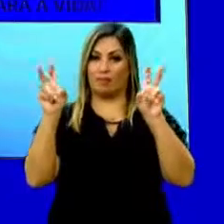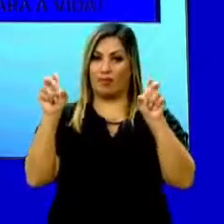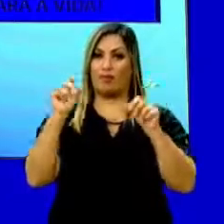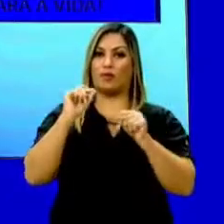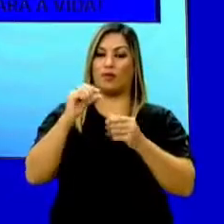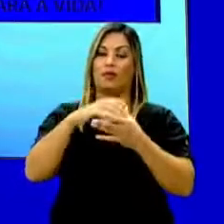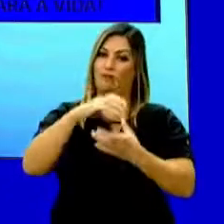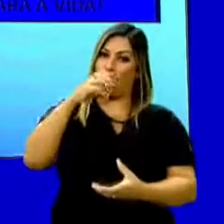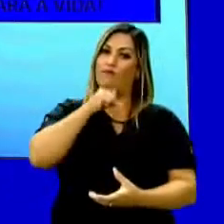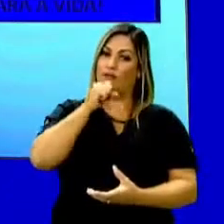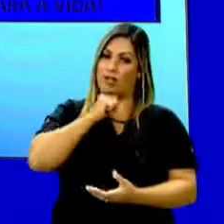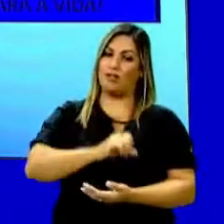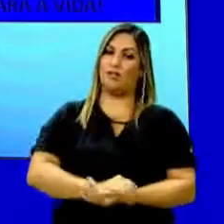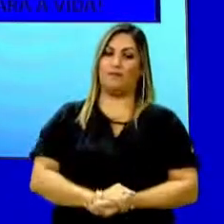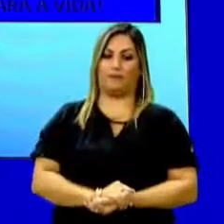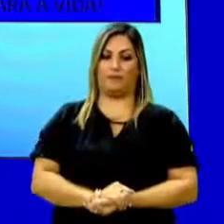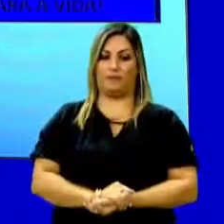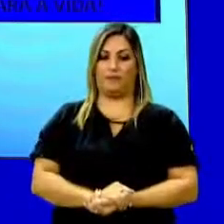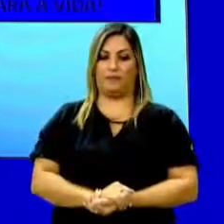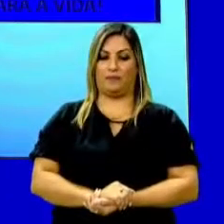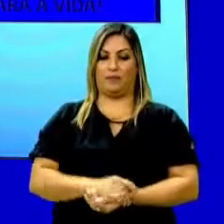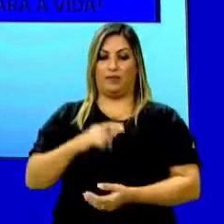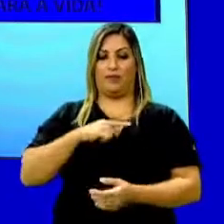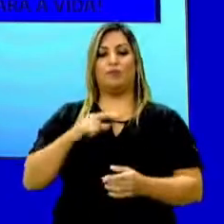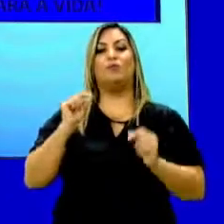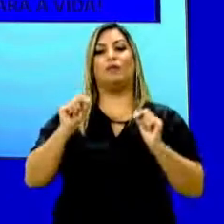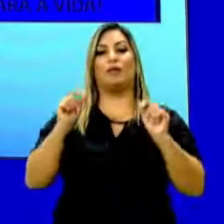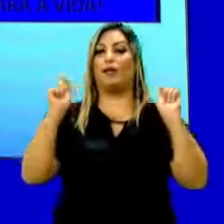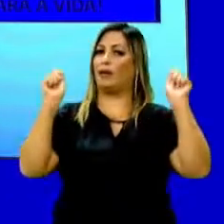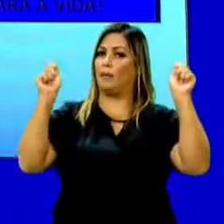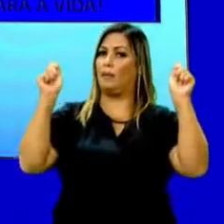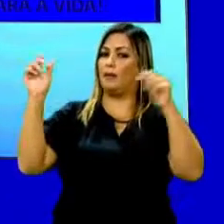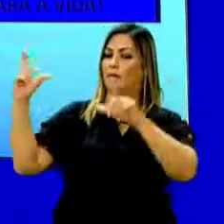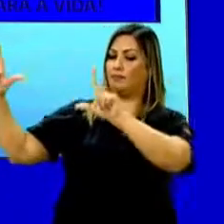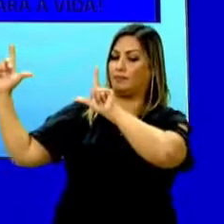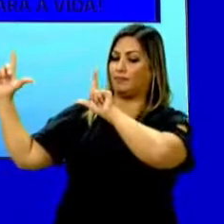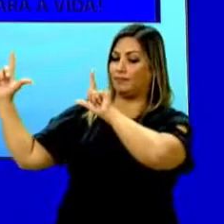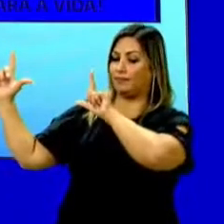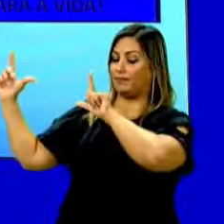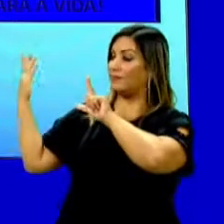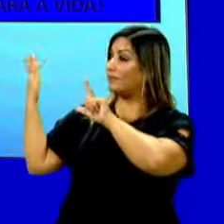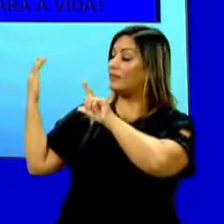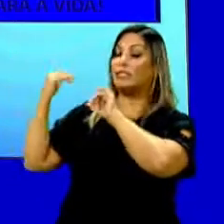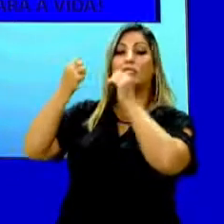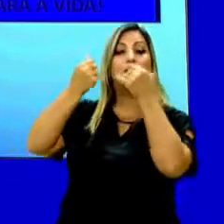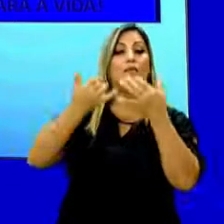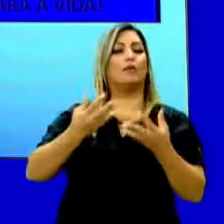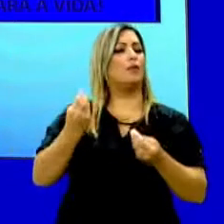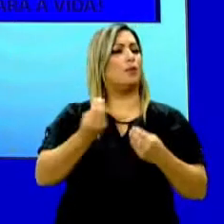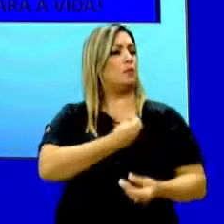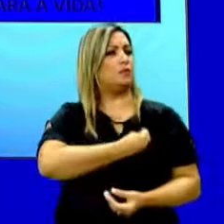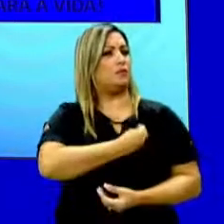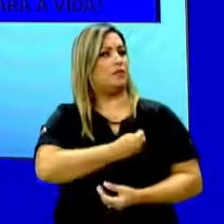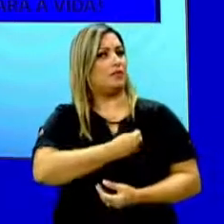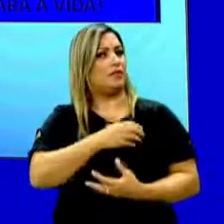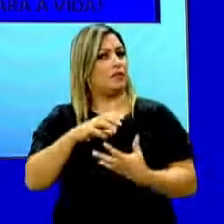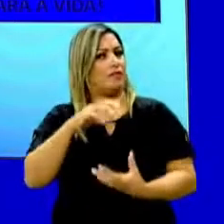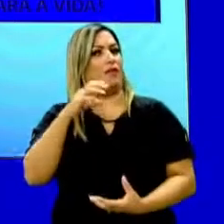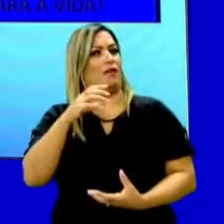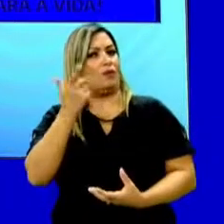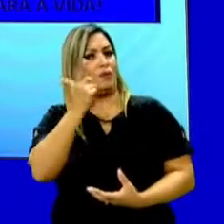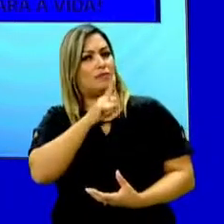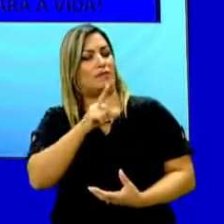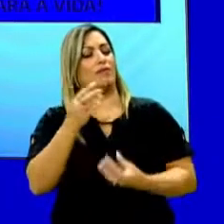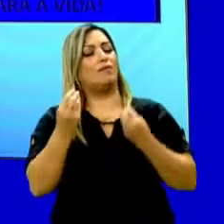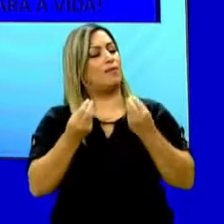envelhecimento. E aí nós temos aqui uma campanha já do lado, olha, publicitária, que diz, como vamos viver mais? Vamos